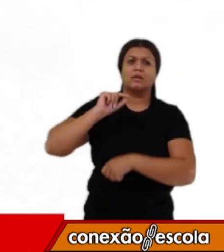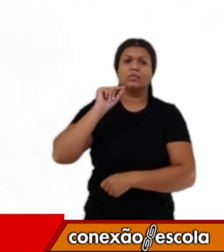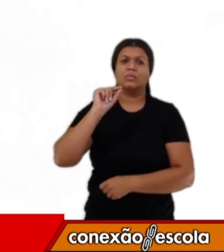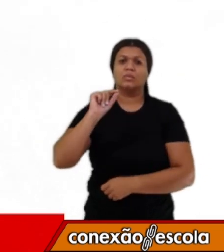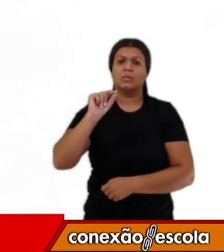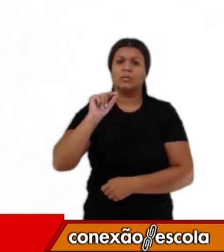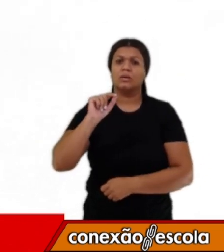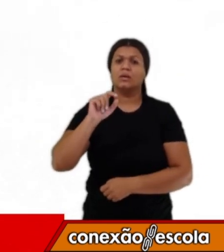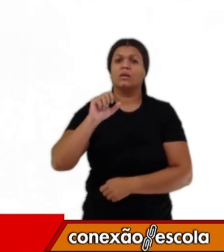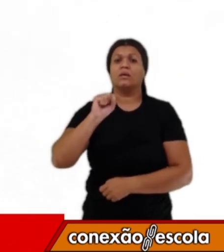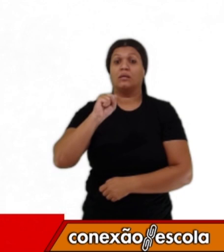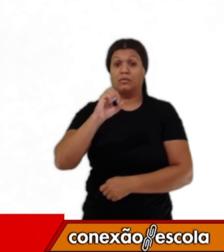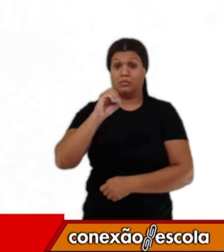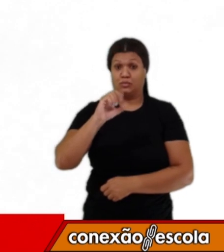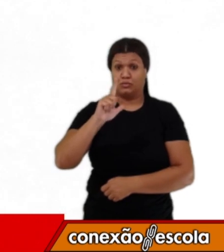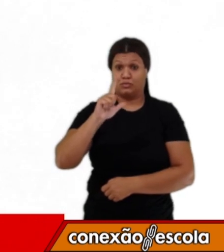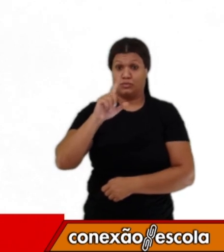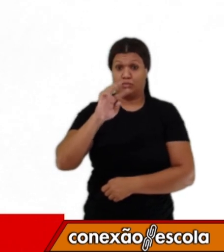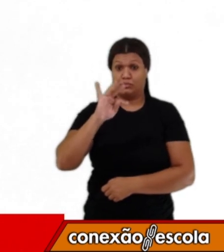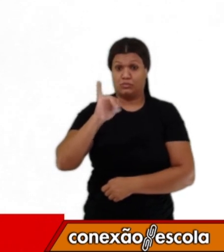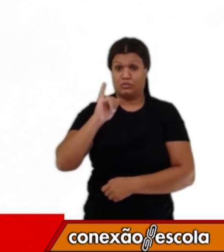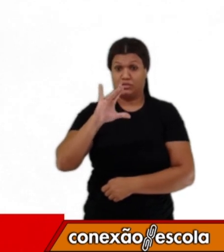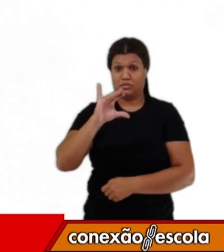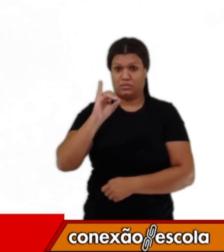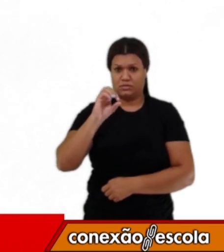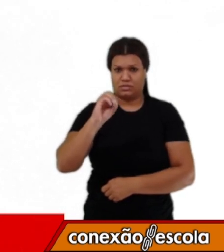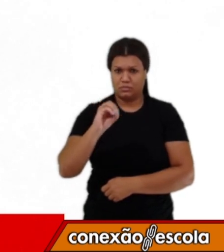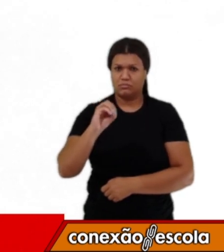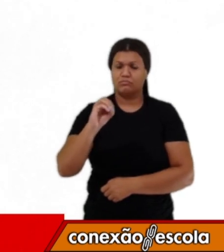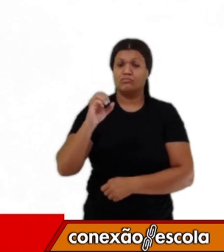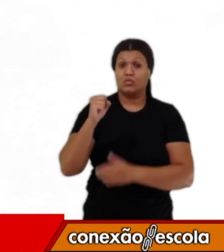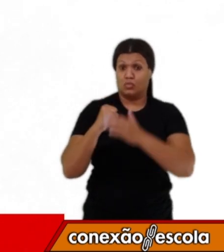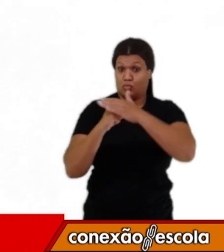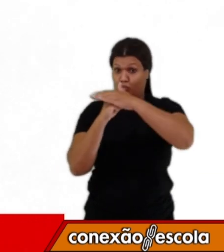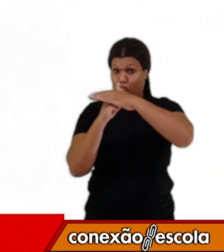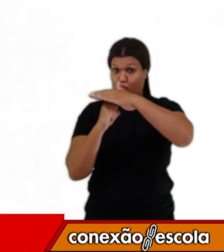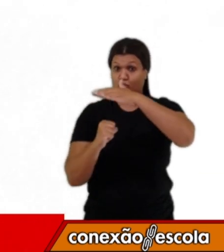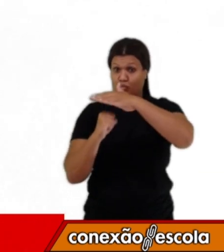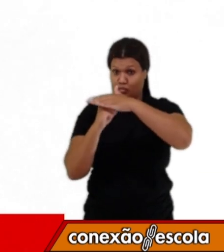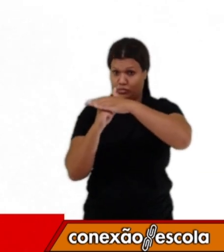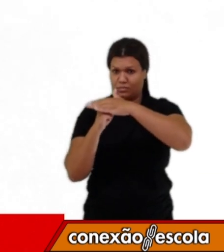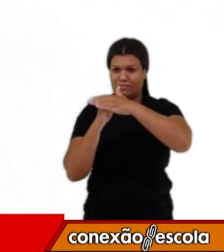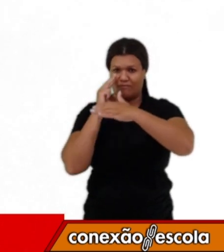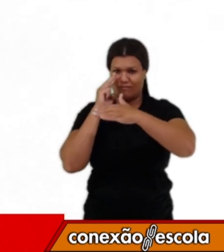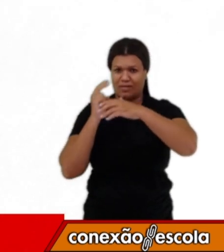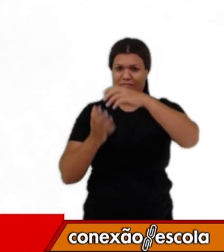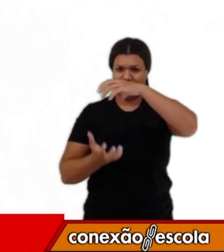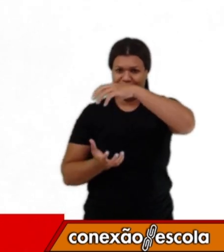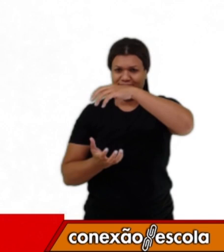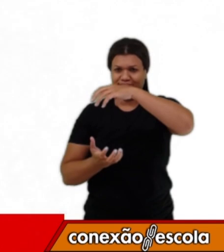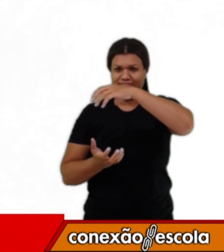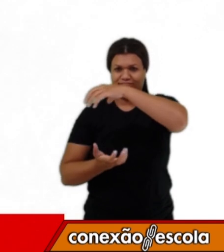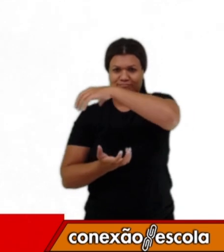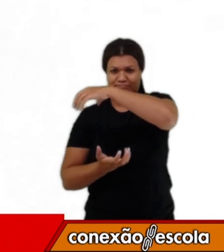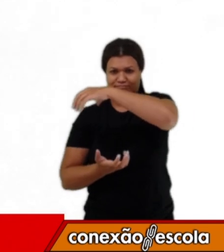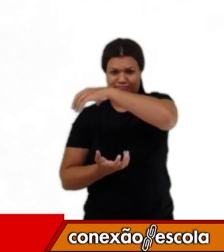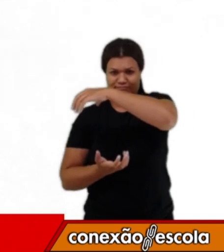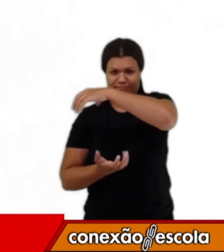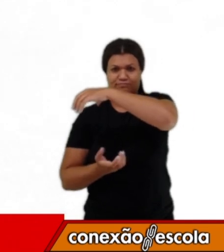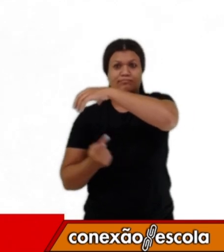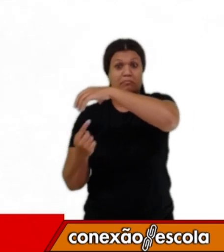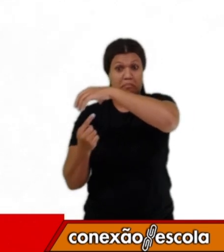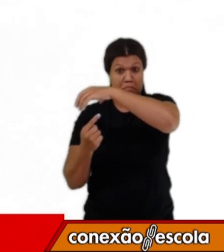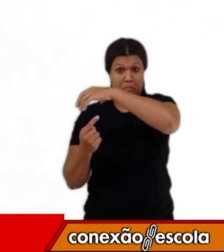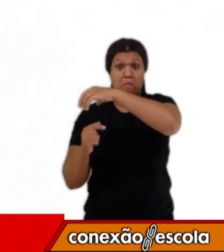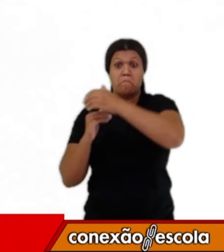inverno no hemisfério sul, lembrando que o hemisfério sul está nessa representação abaixo da